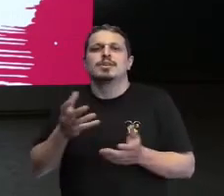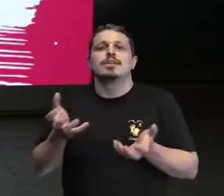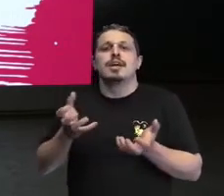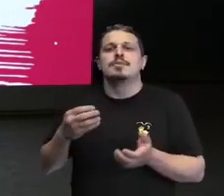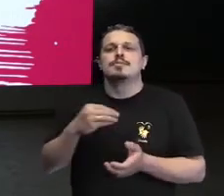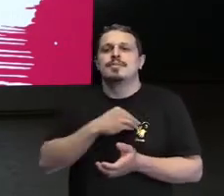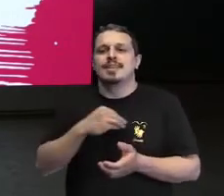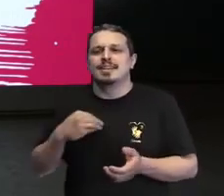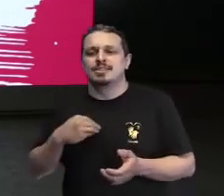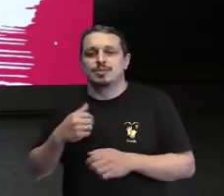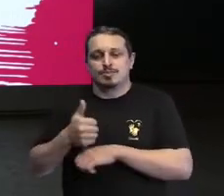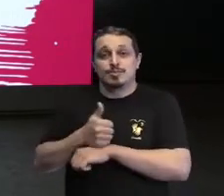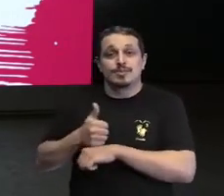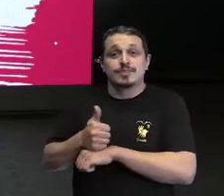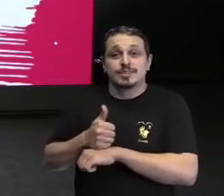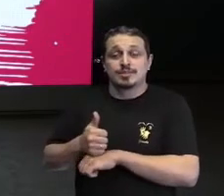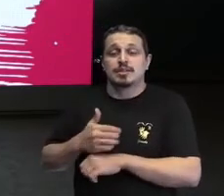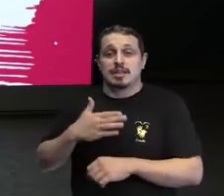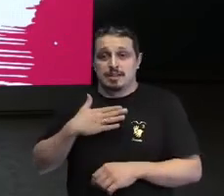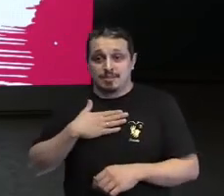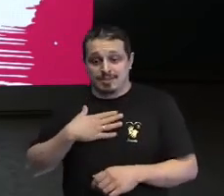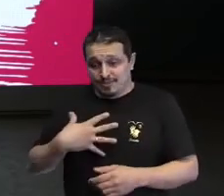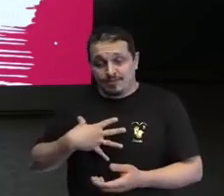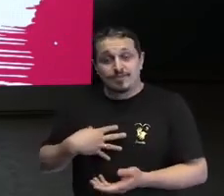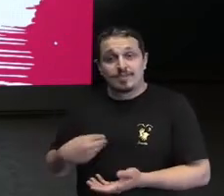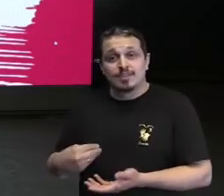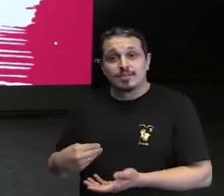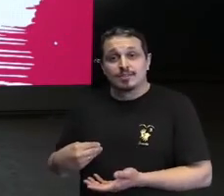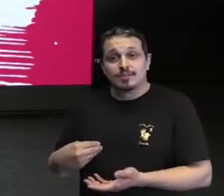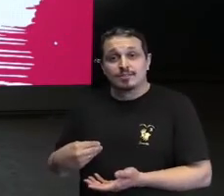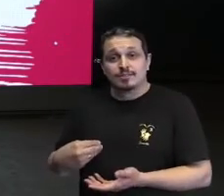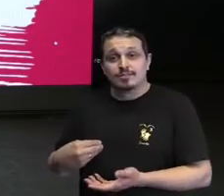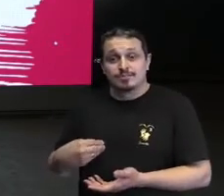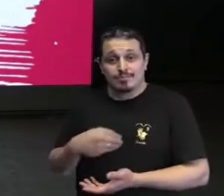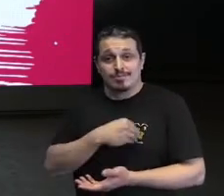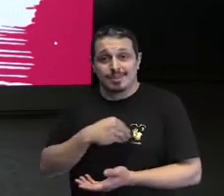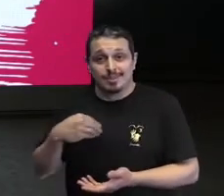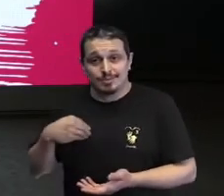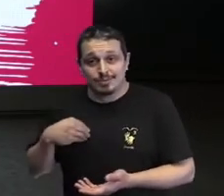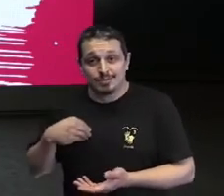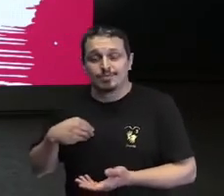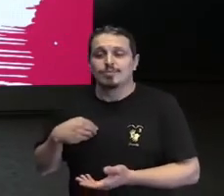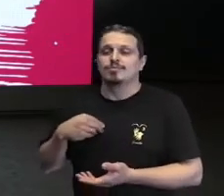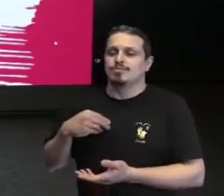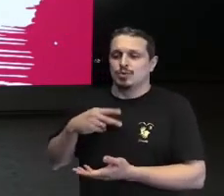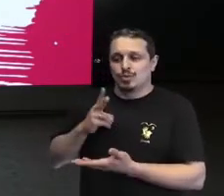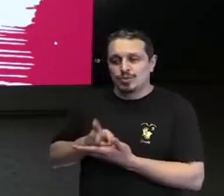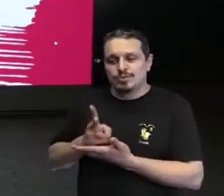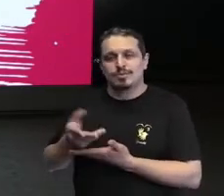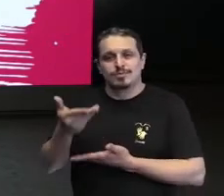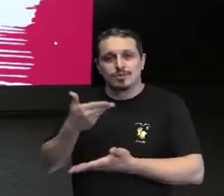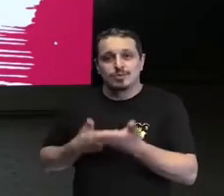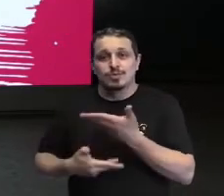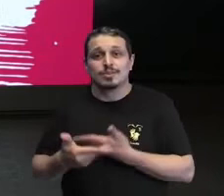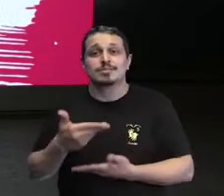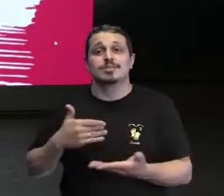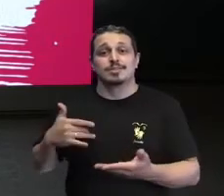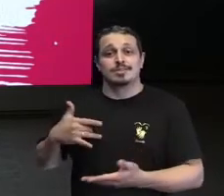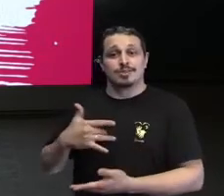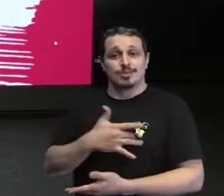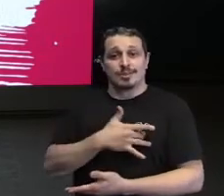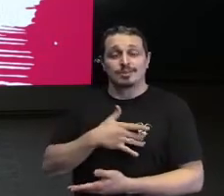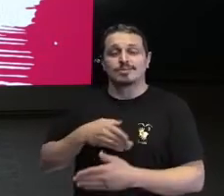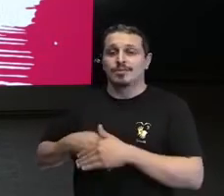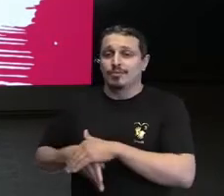Eu sou filha de médico e mãe dentista. Cresci nesse ambiente de saúde. E fui seguir meu sonho. Eu fui para a faculdade de